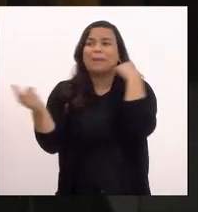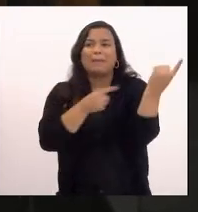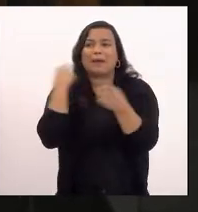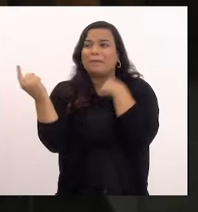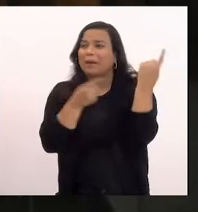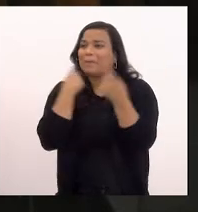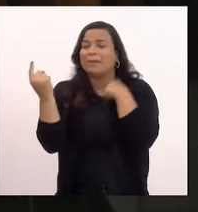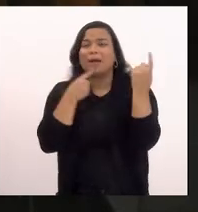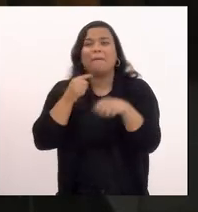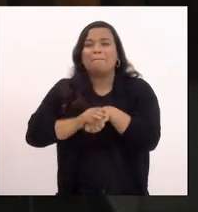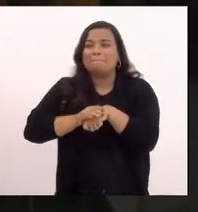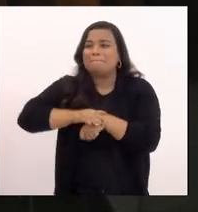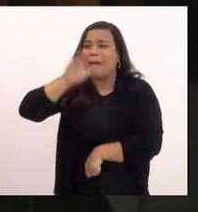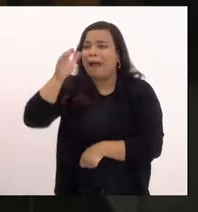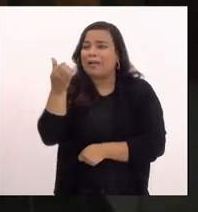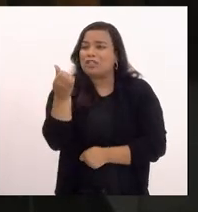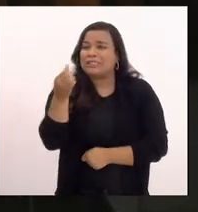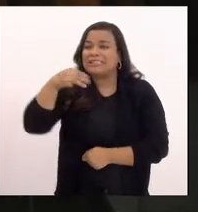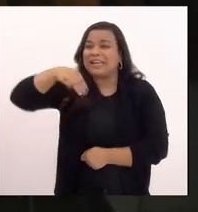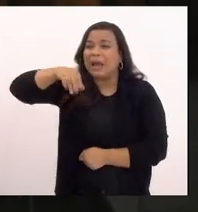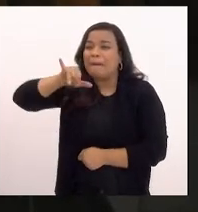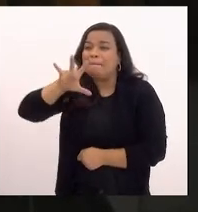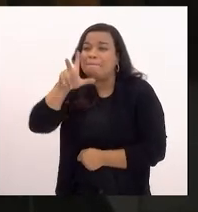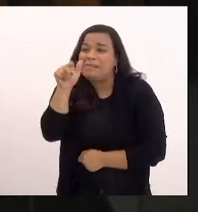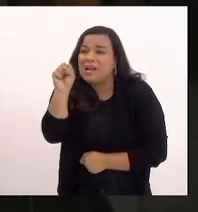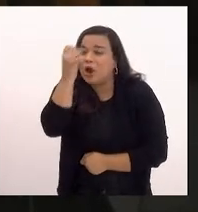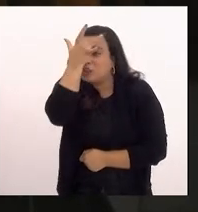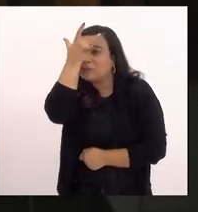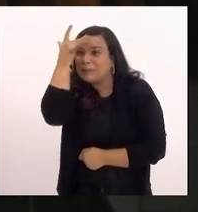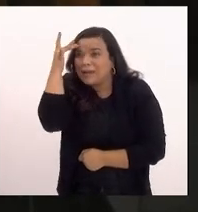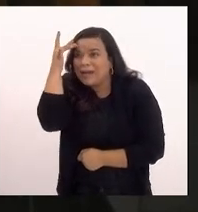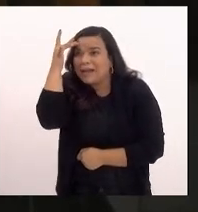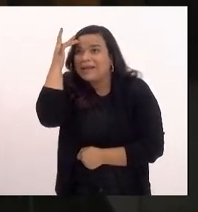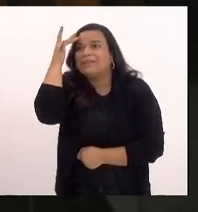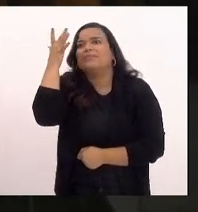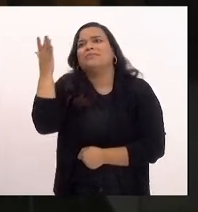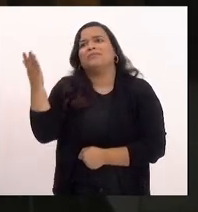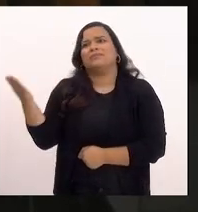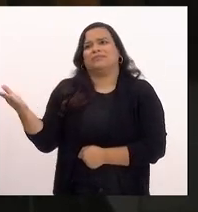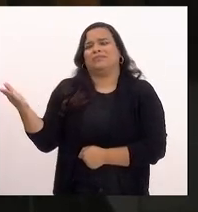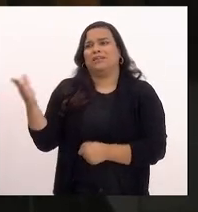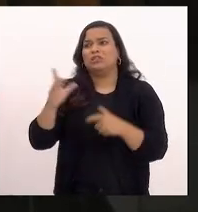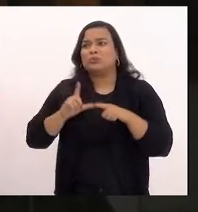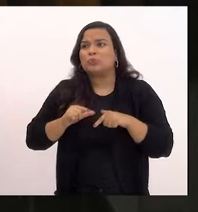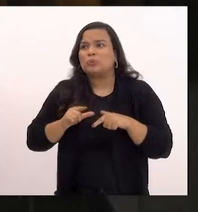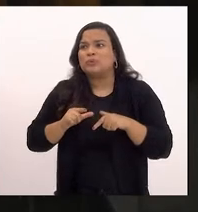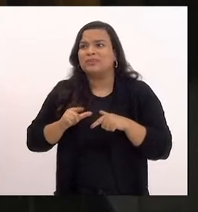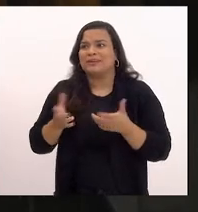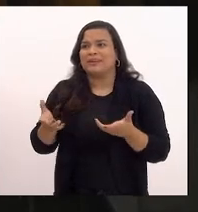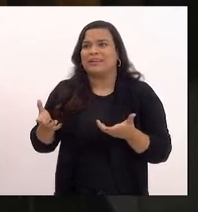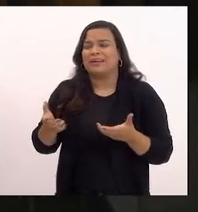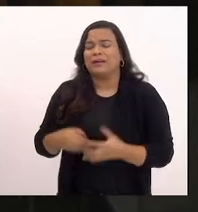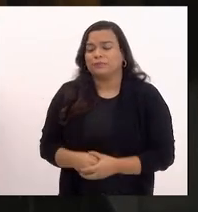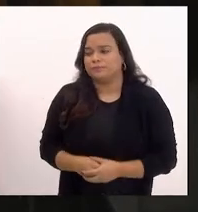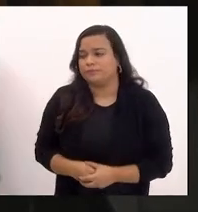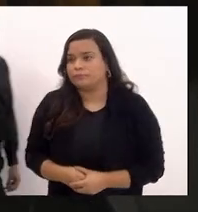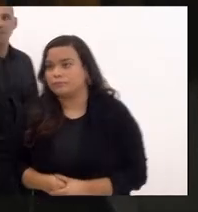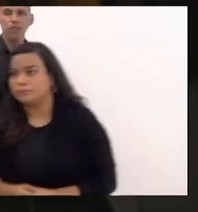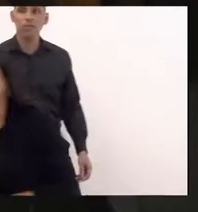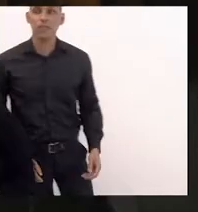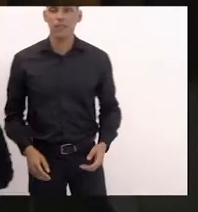6 milhões de judeus teoria da eugenia e que deflagrou uma guerra